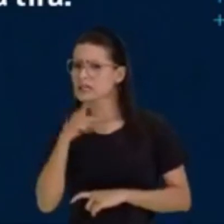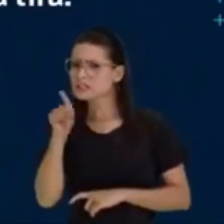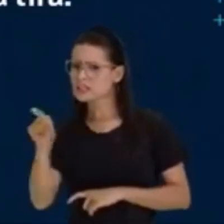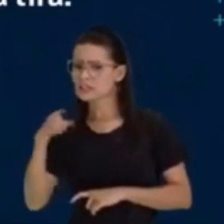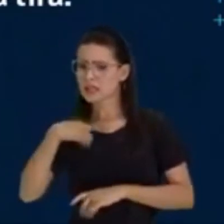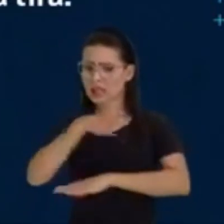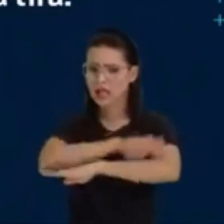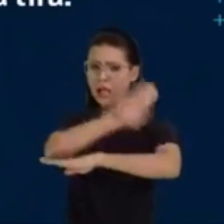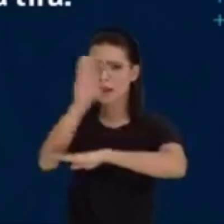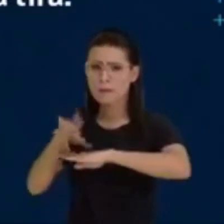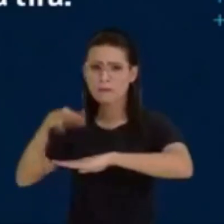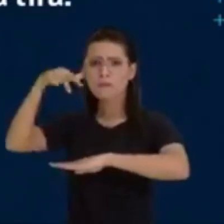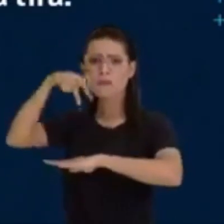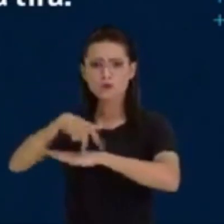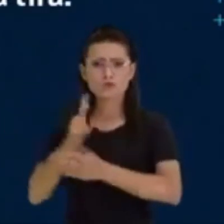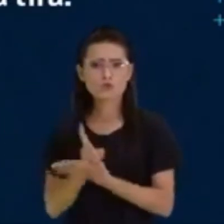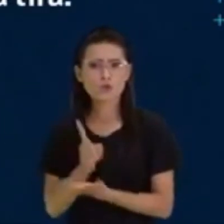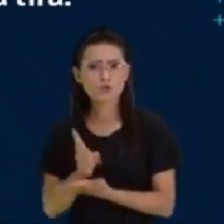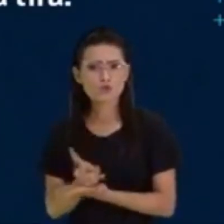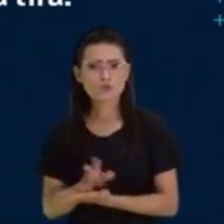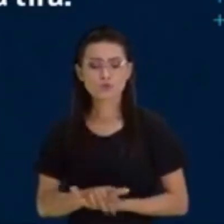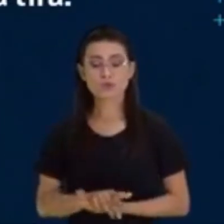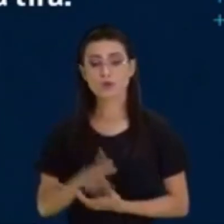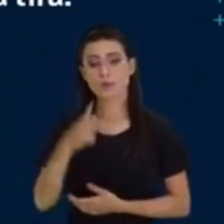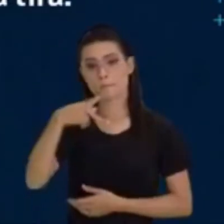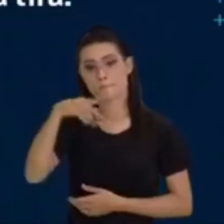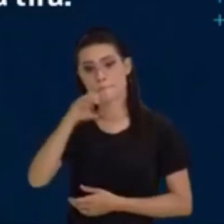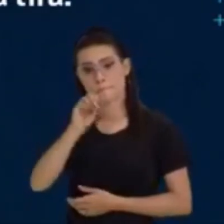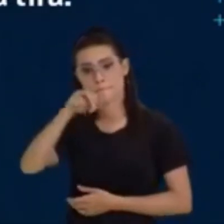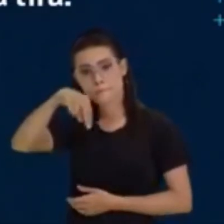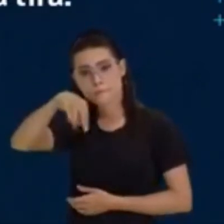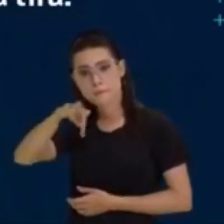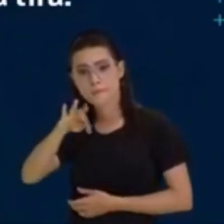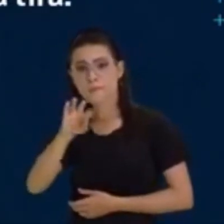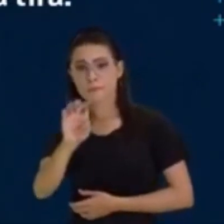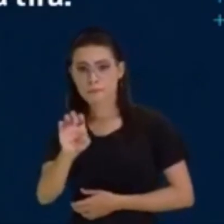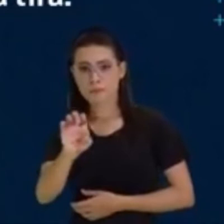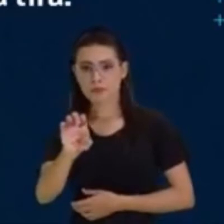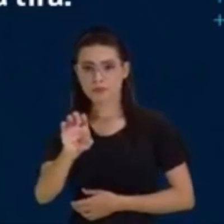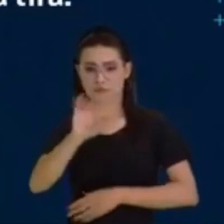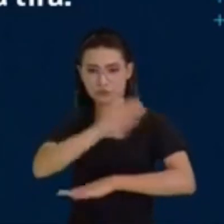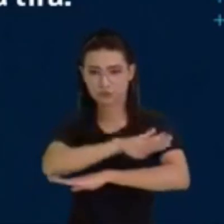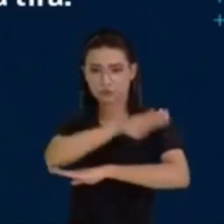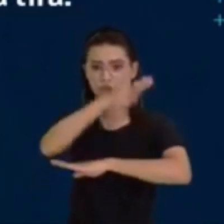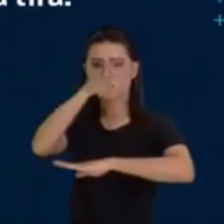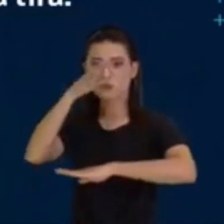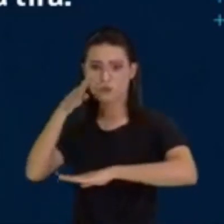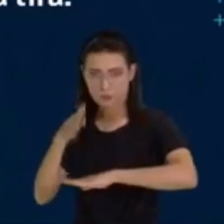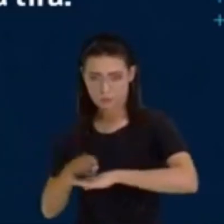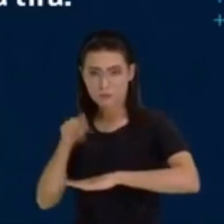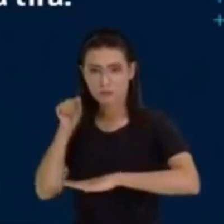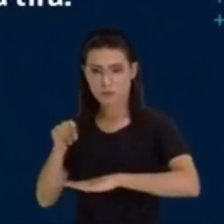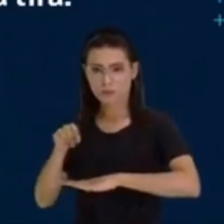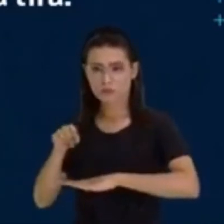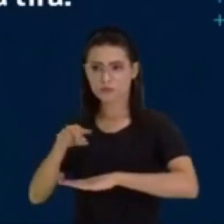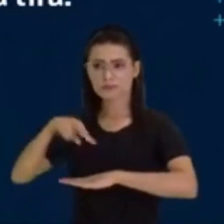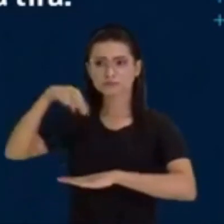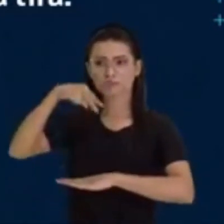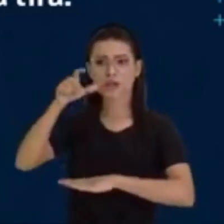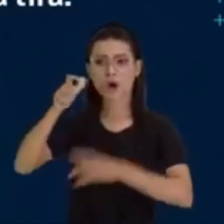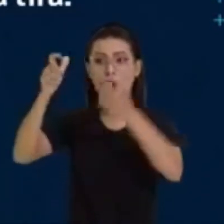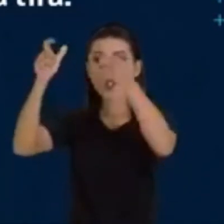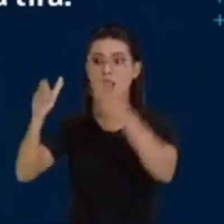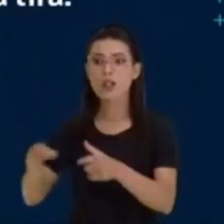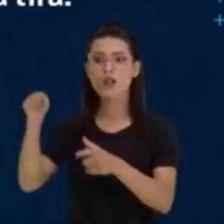Temos o substantivo ponte, que designa o nome do local onde ela poderia estar.